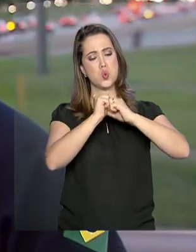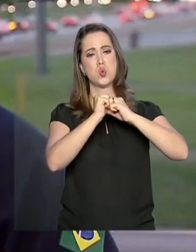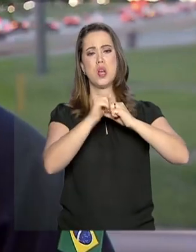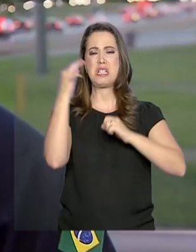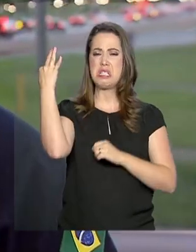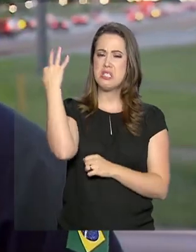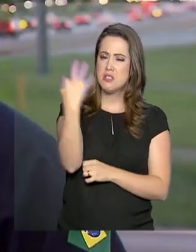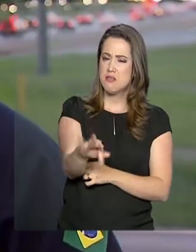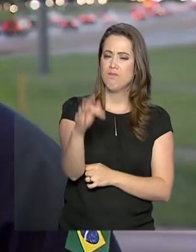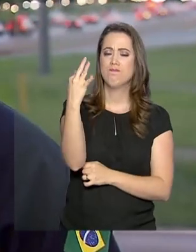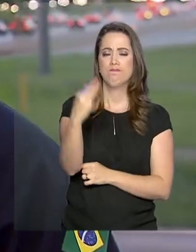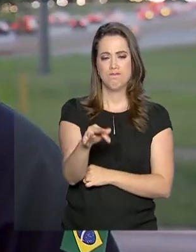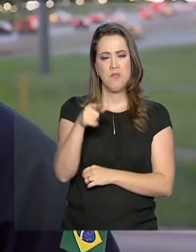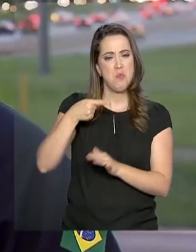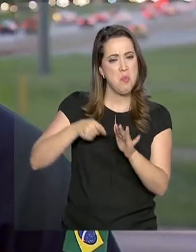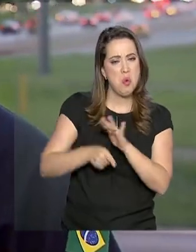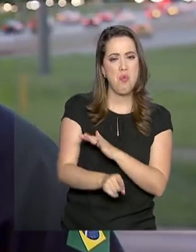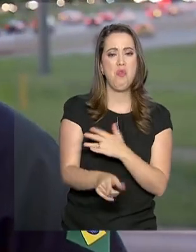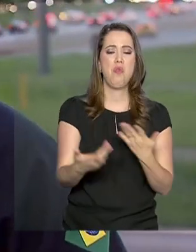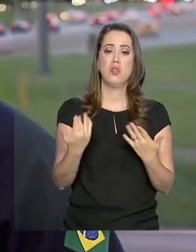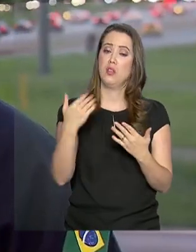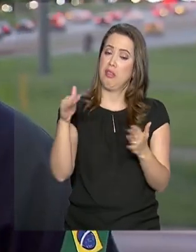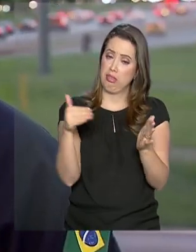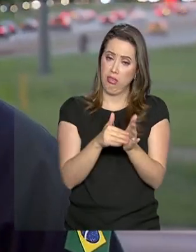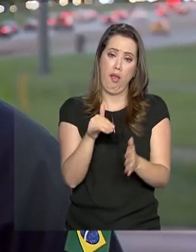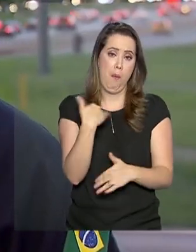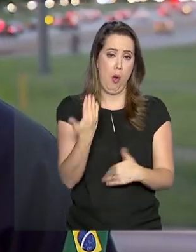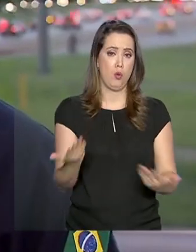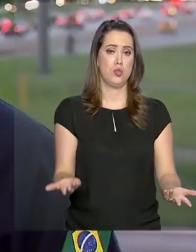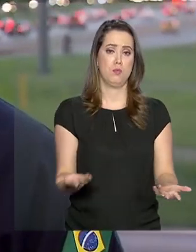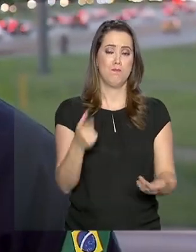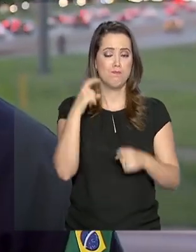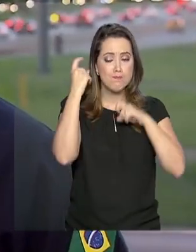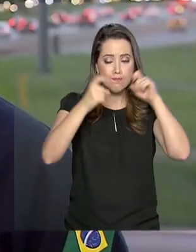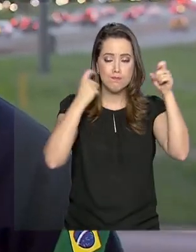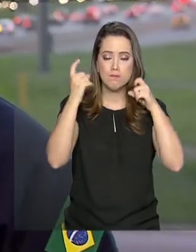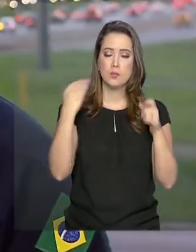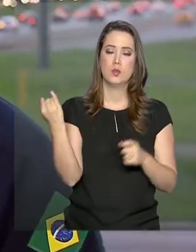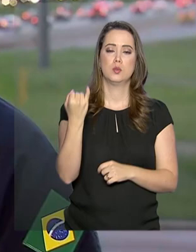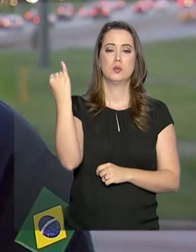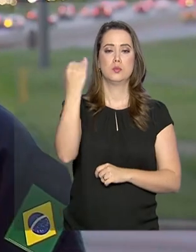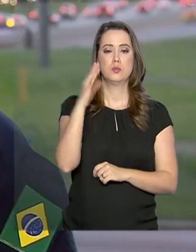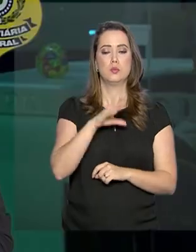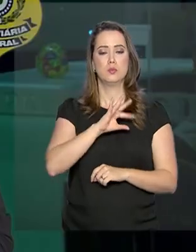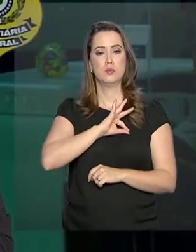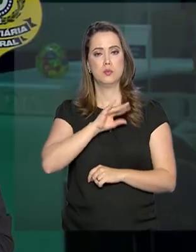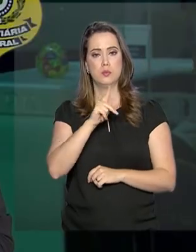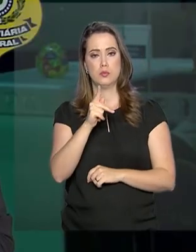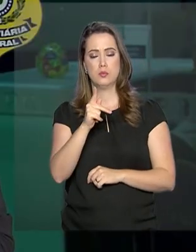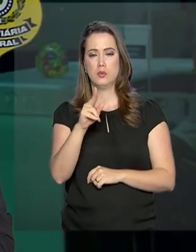resultantes desse acidente são lesões mais graves ou até mesmo a morte. Então, essa é uma preocupação muito forte da PRF.